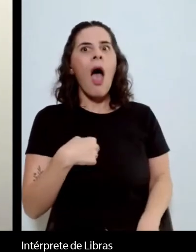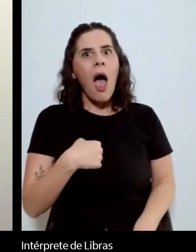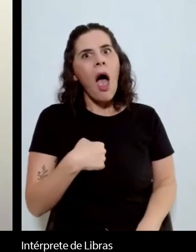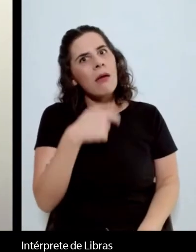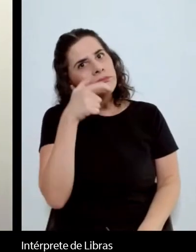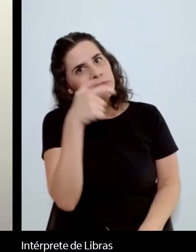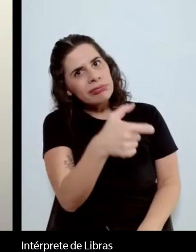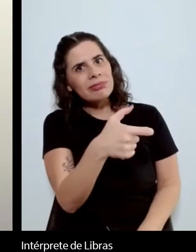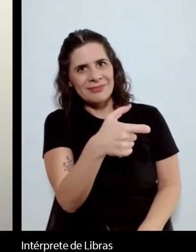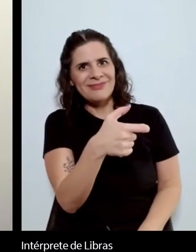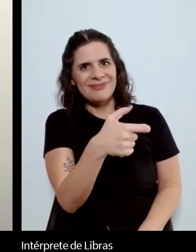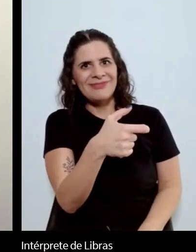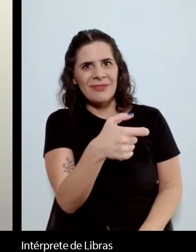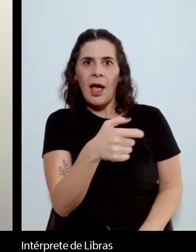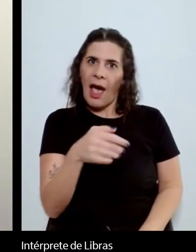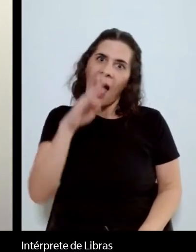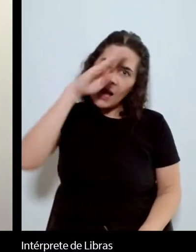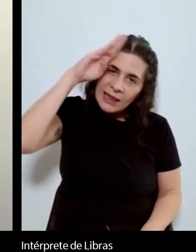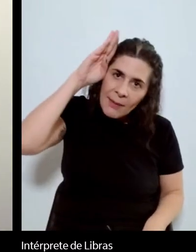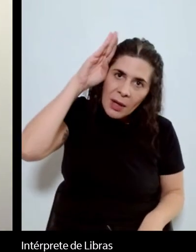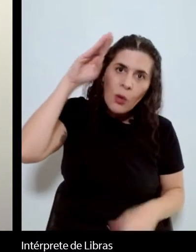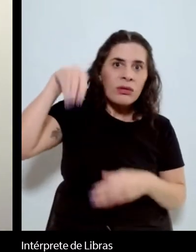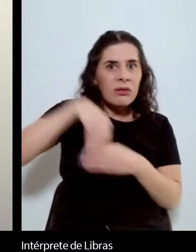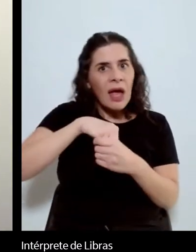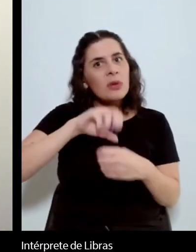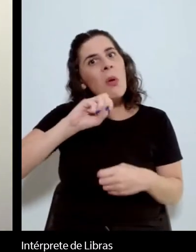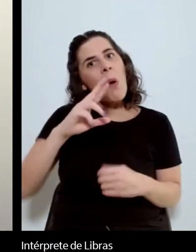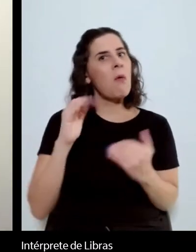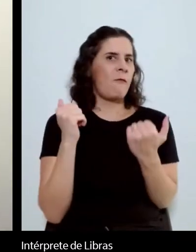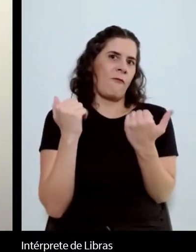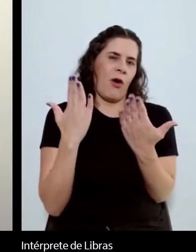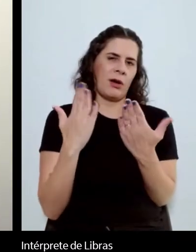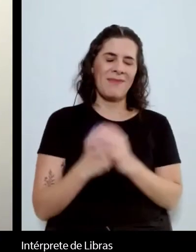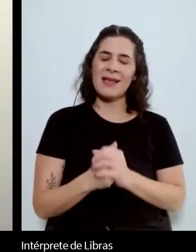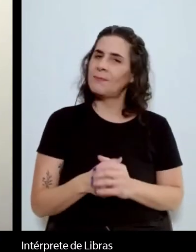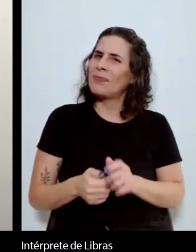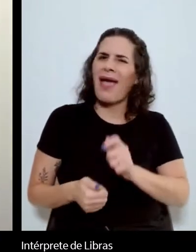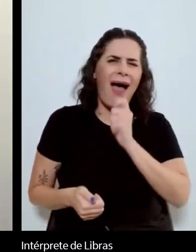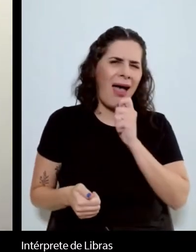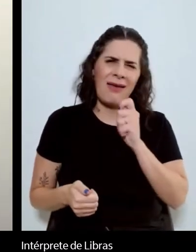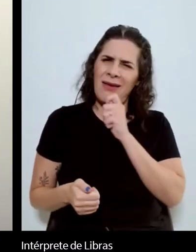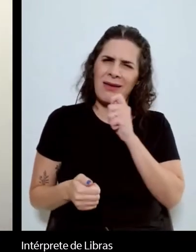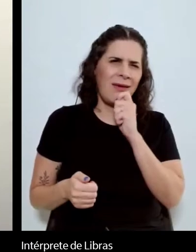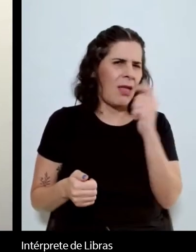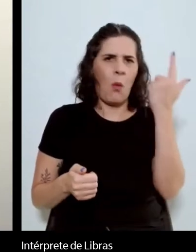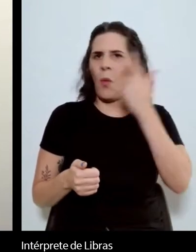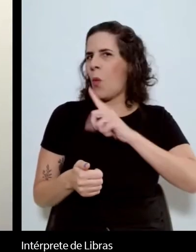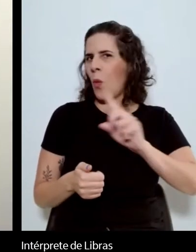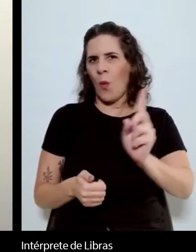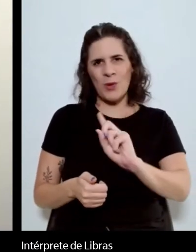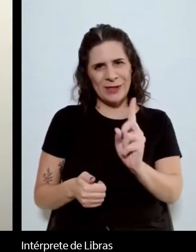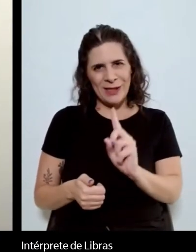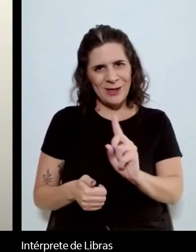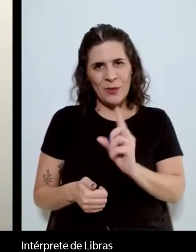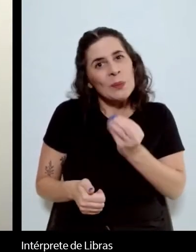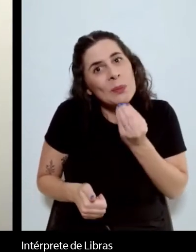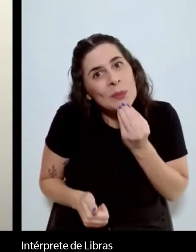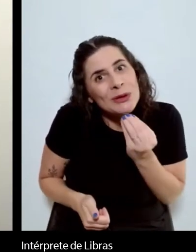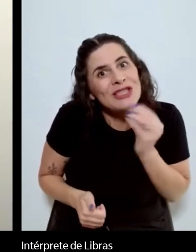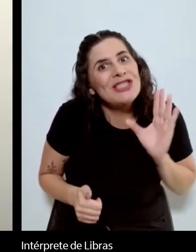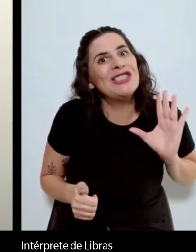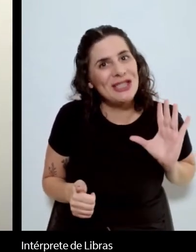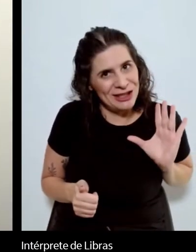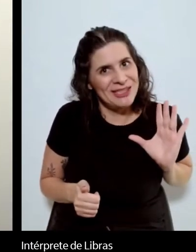fora. Mas, isso não é o caso ainda, e eu acho que eu não preciso voltar a fazer